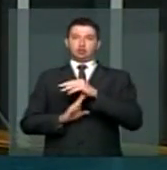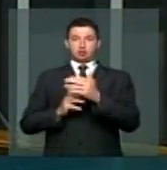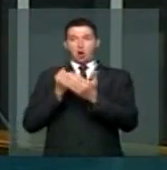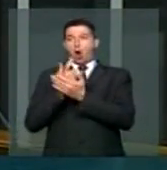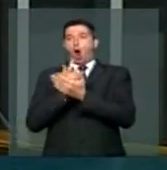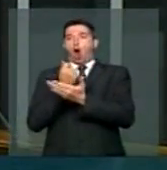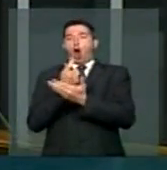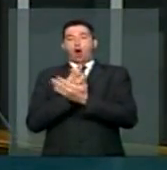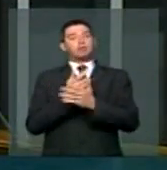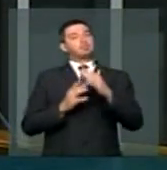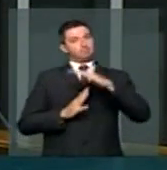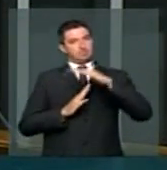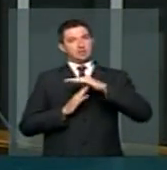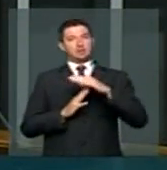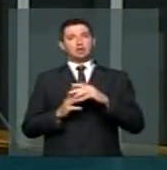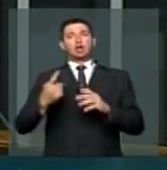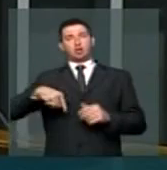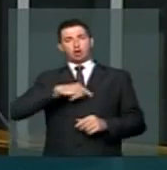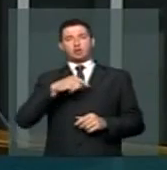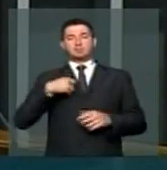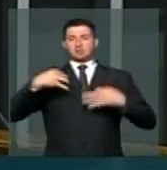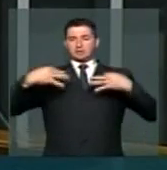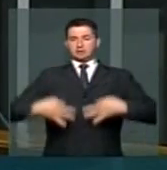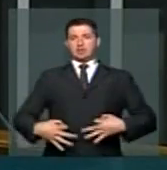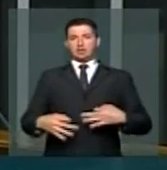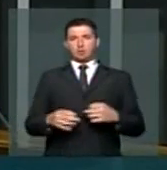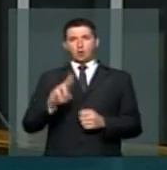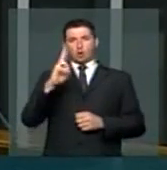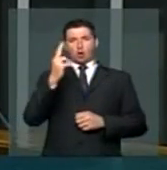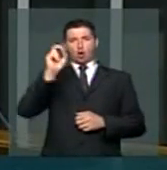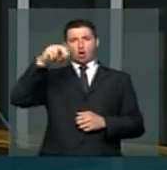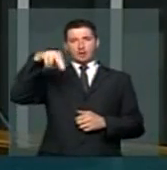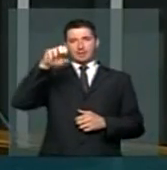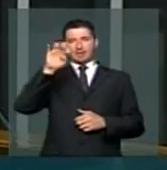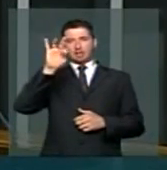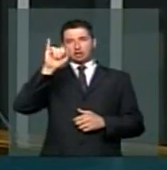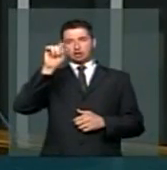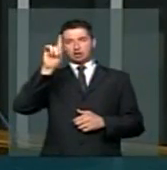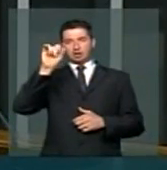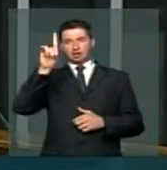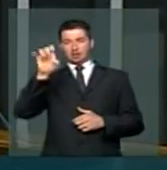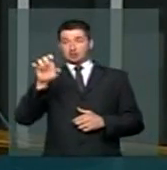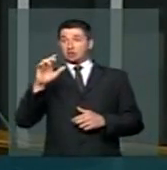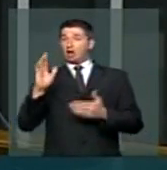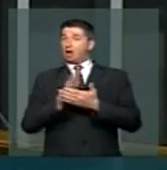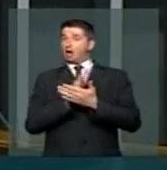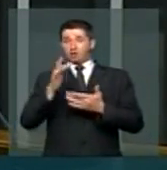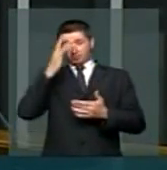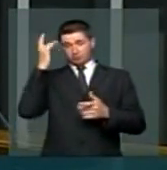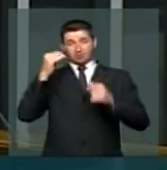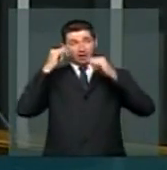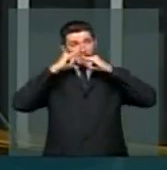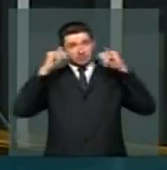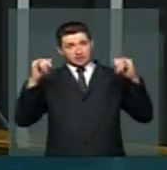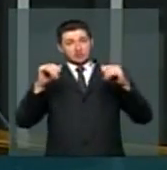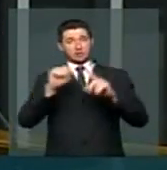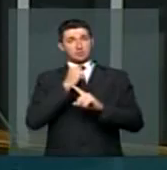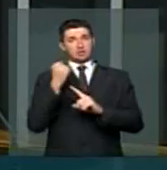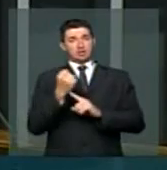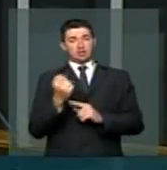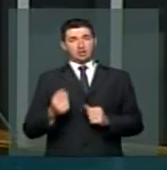consumo. Precisamos ser honestos. Alguém precisa alertar a sociedade brasileira acerca das